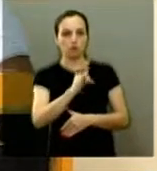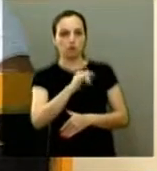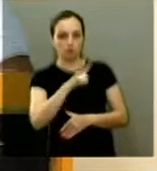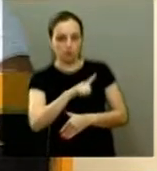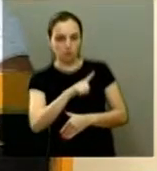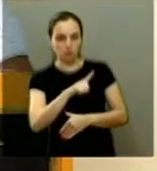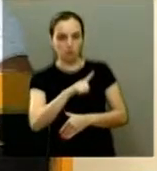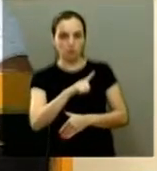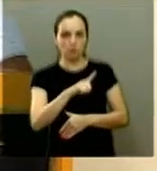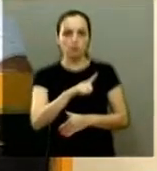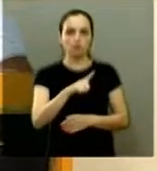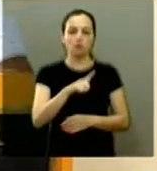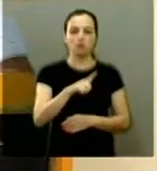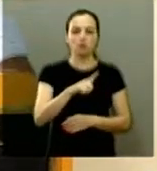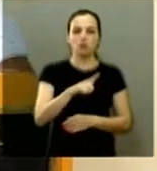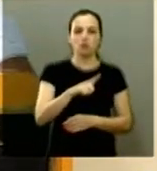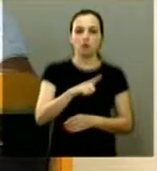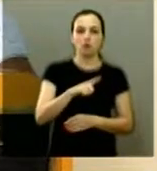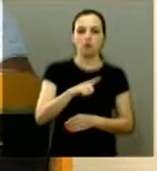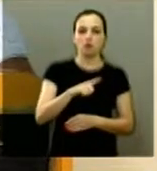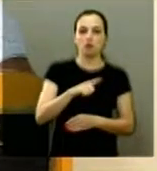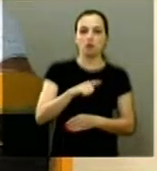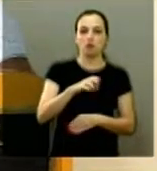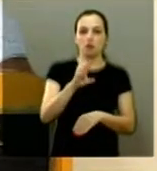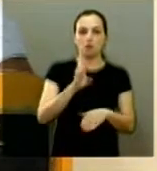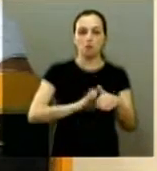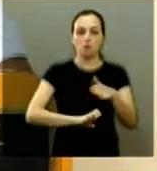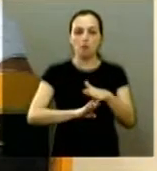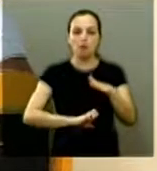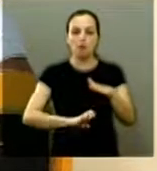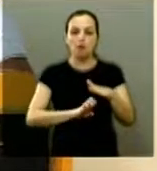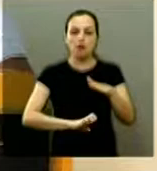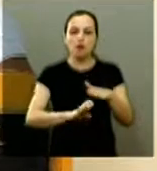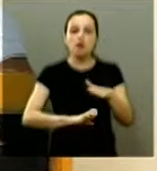que eram terceirizados que trabalhavam para a prefeitura